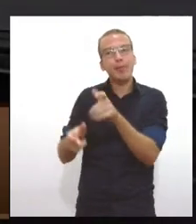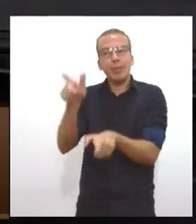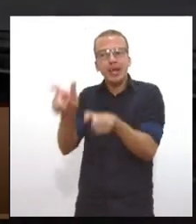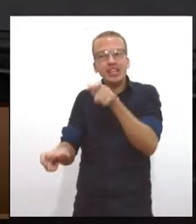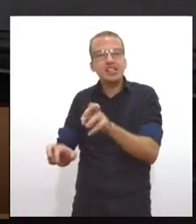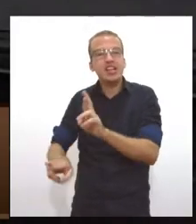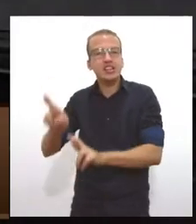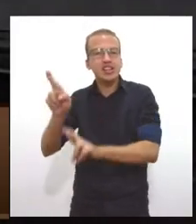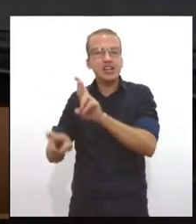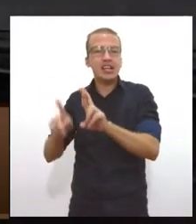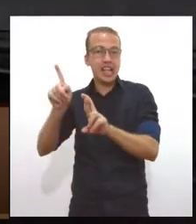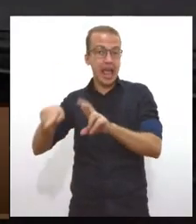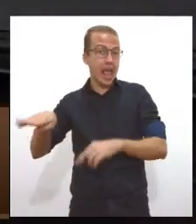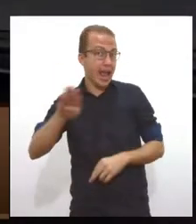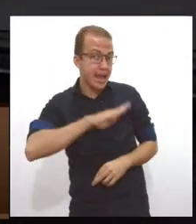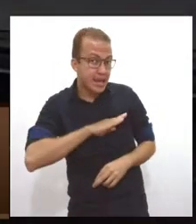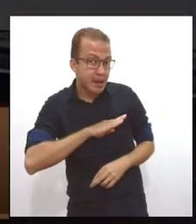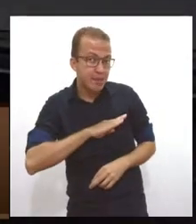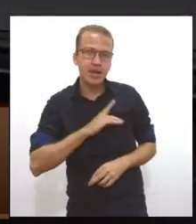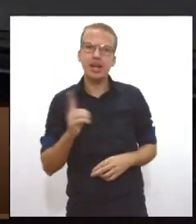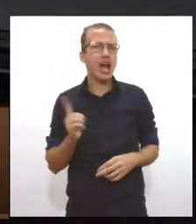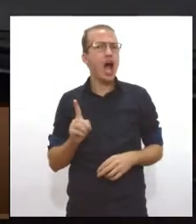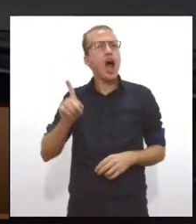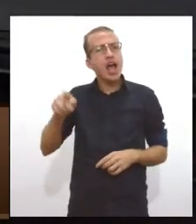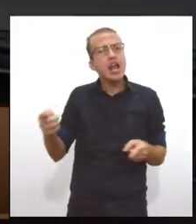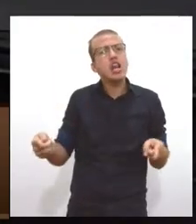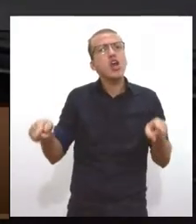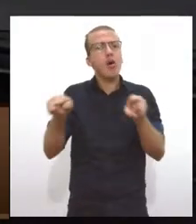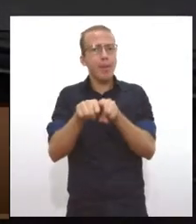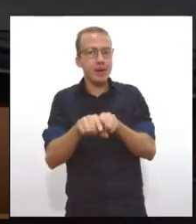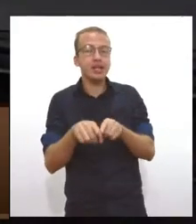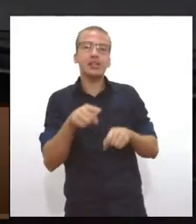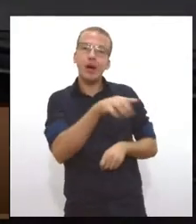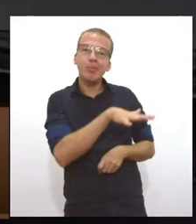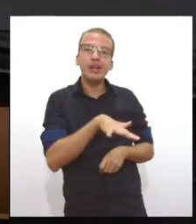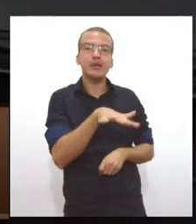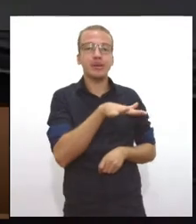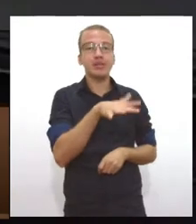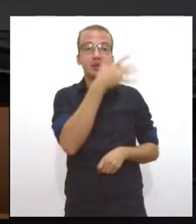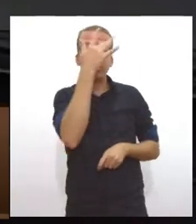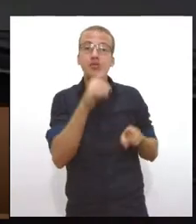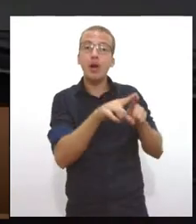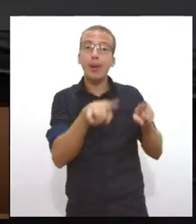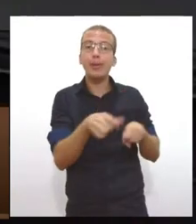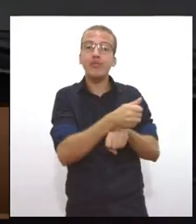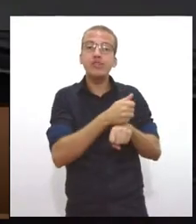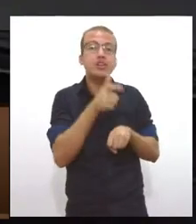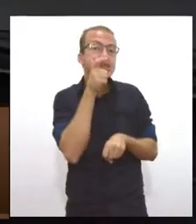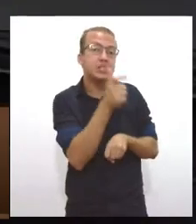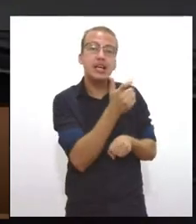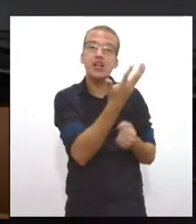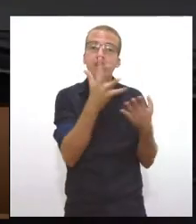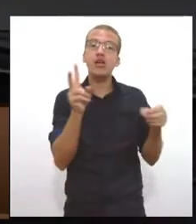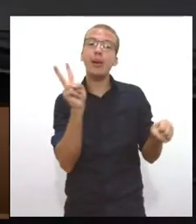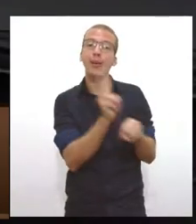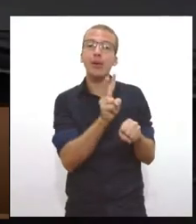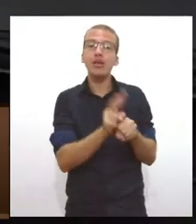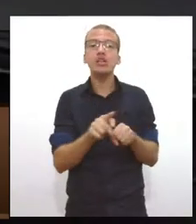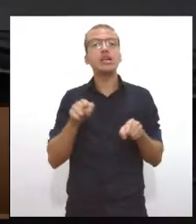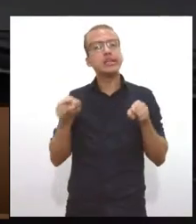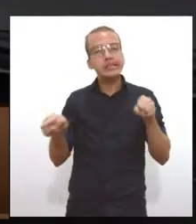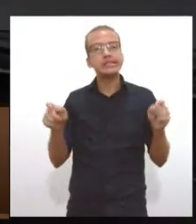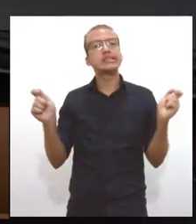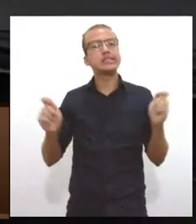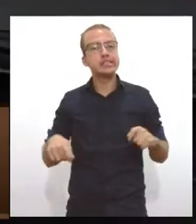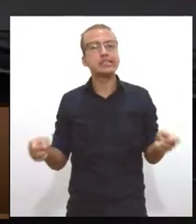inimigo, porque ele é tão parceiro quanto o ambientalista. Depende se as regras forem claras, se há segurança jurídica.